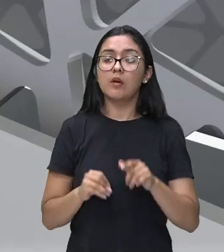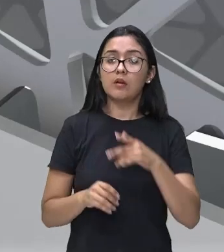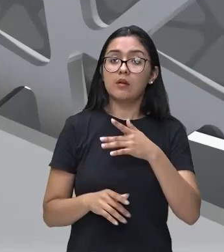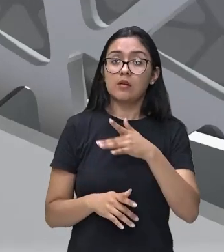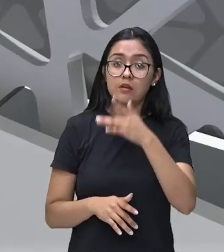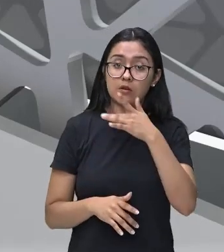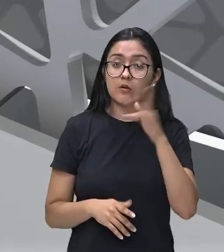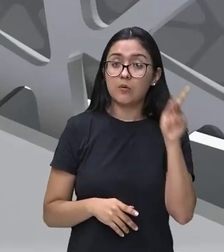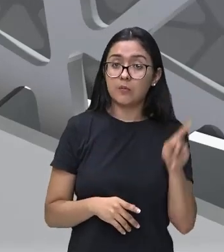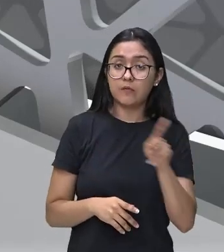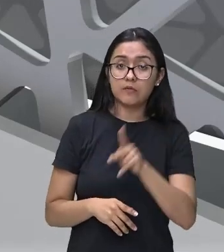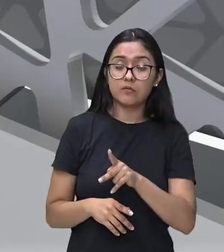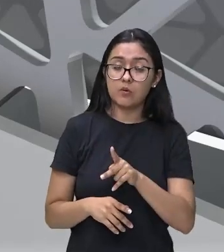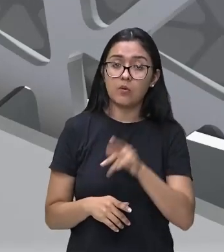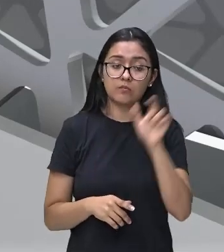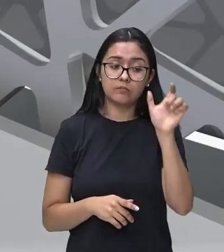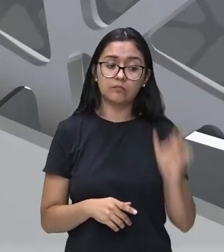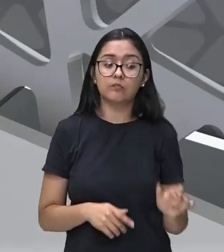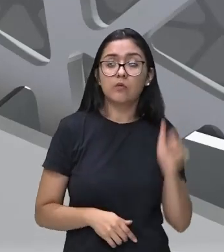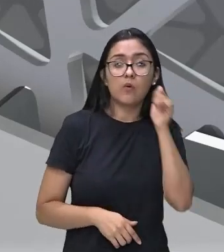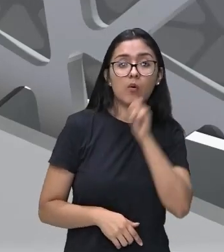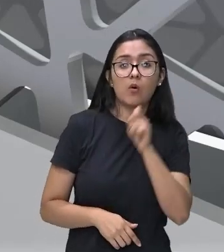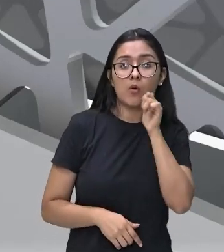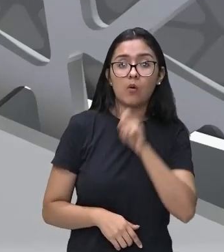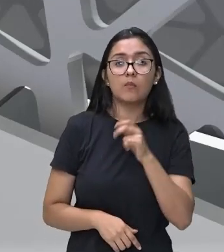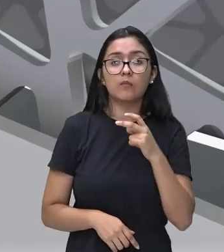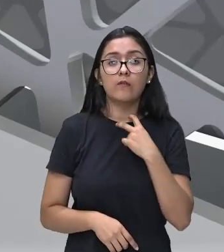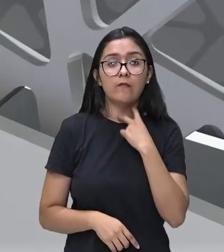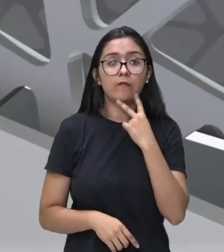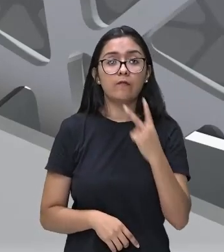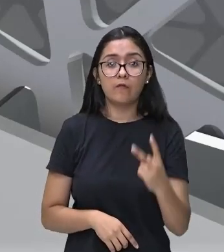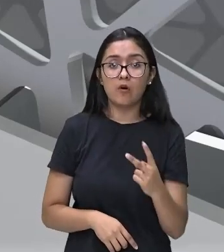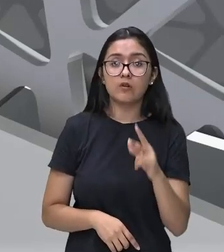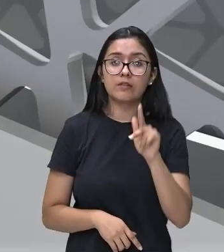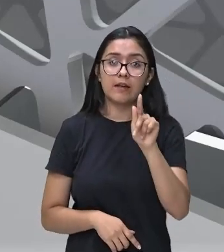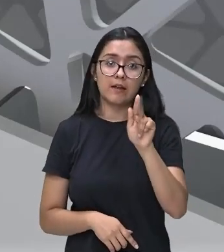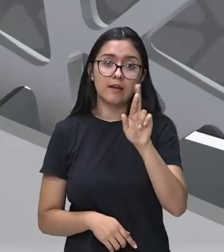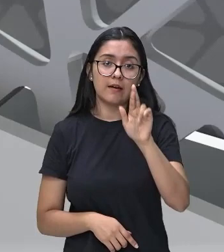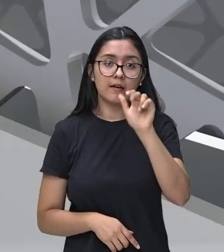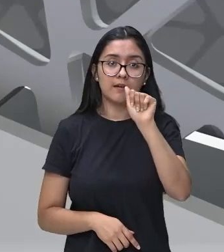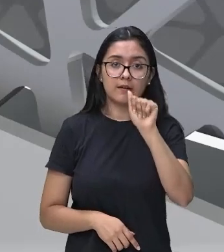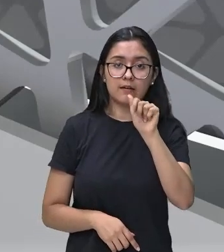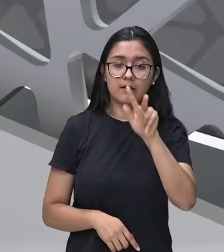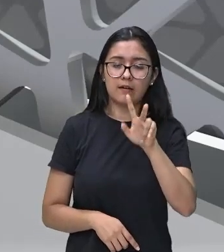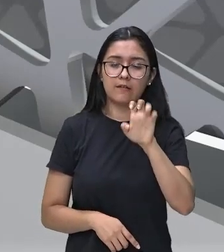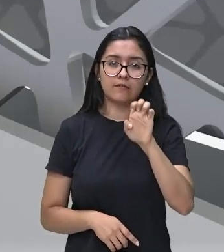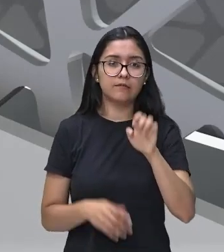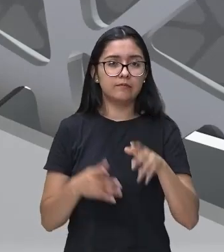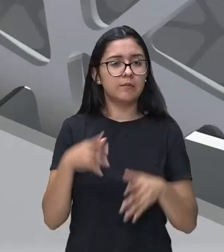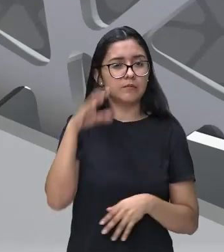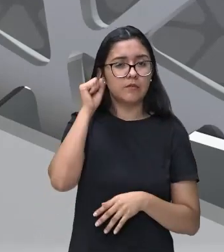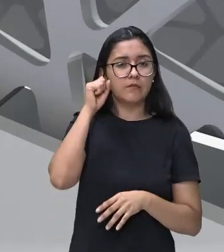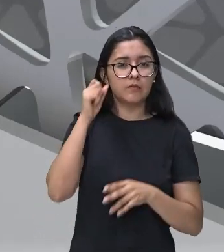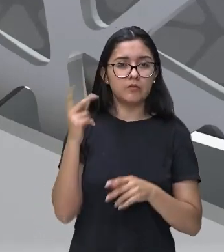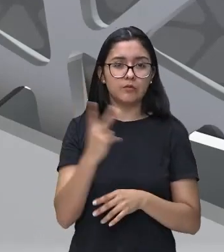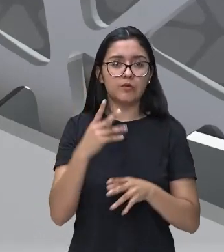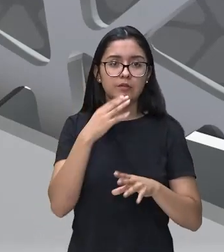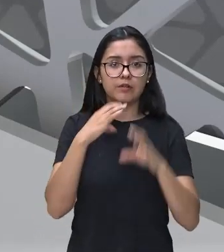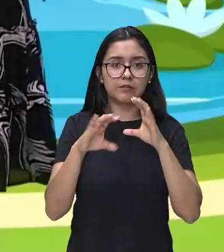Rosângelo tem um tom de timbre mais grave. Então, vamos ouvi-lo cantando.